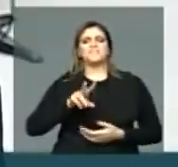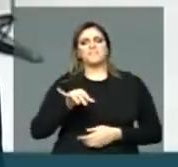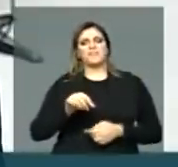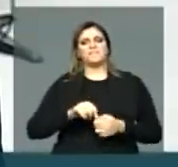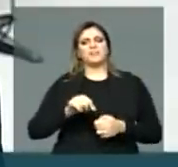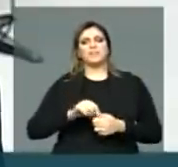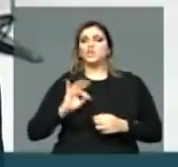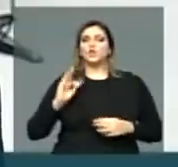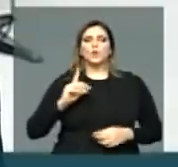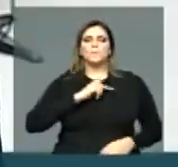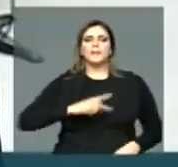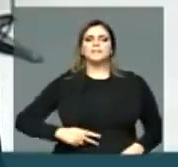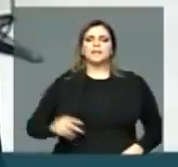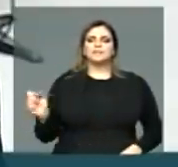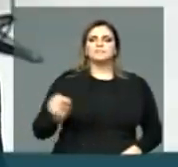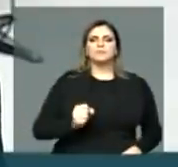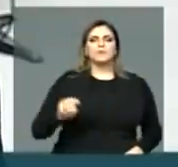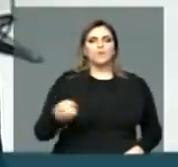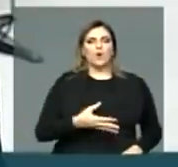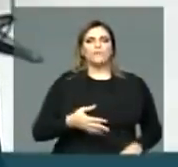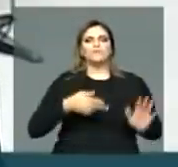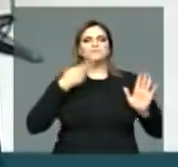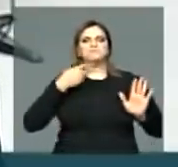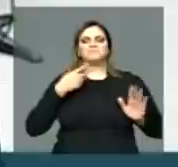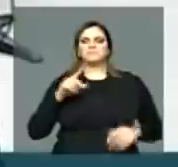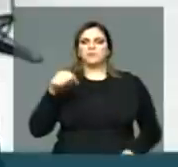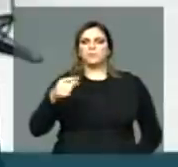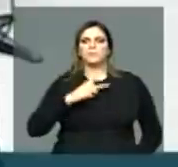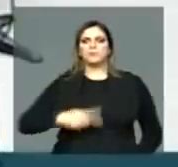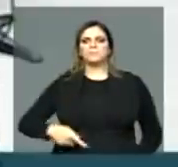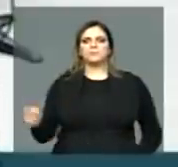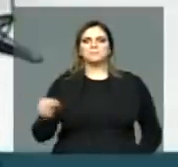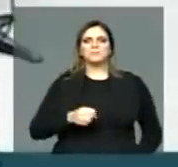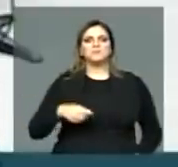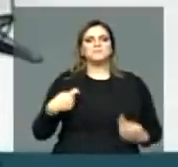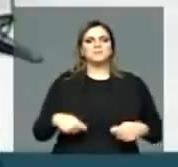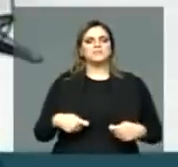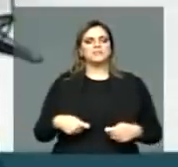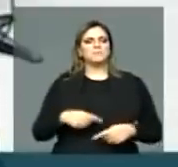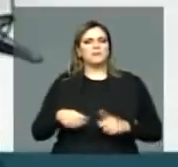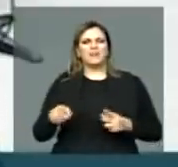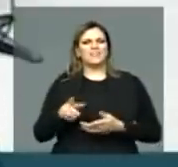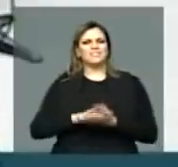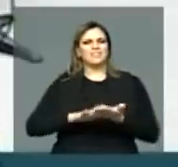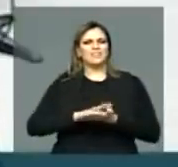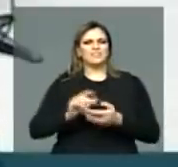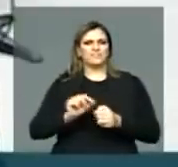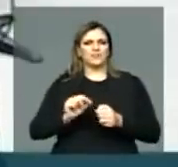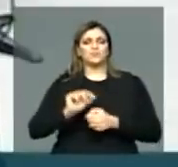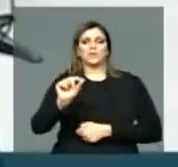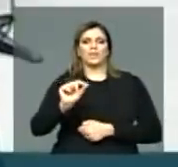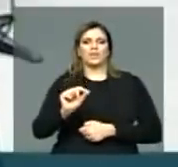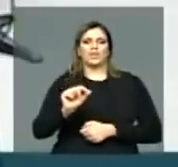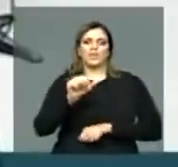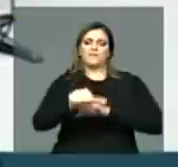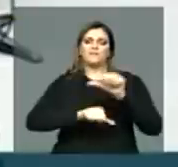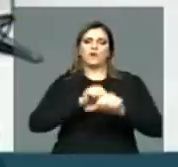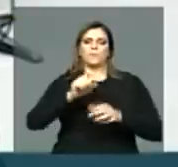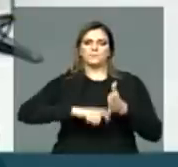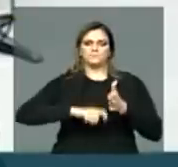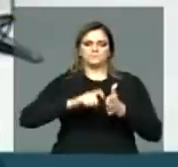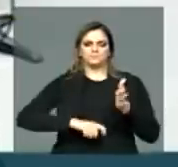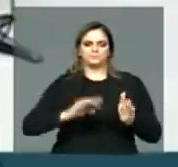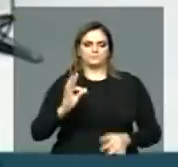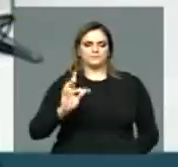todos, todos, que o Brasil urge e precisa da reforma tributária, e que